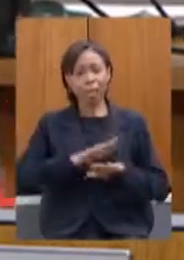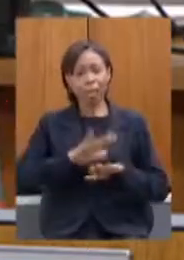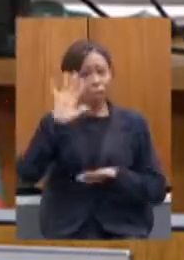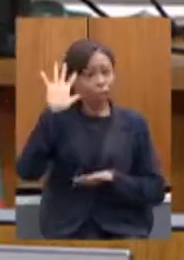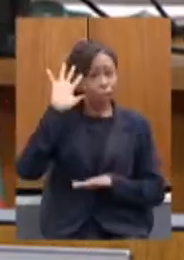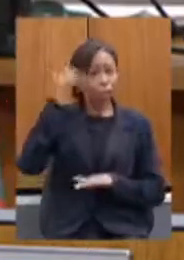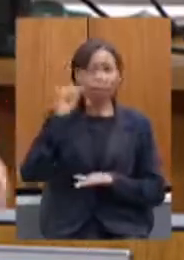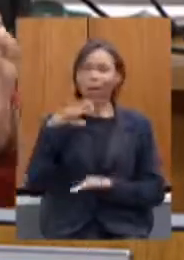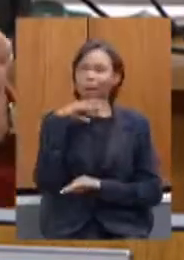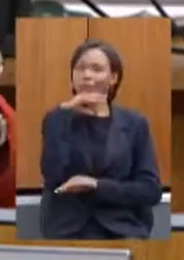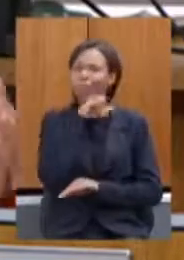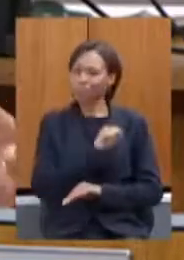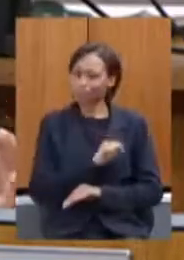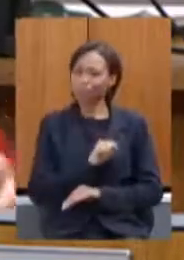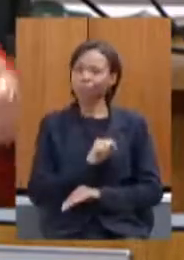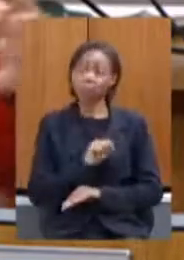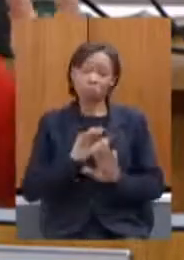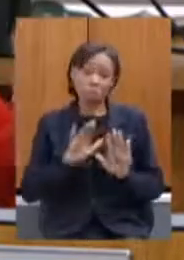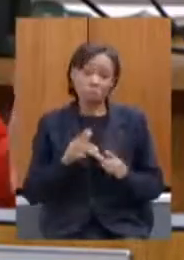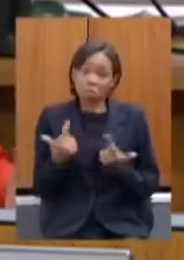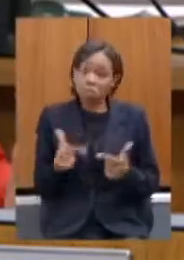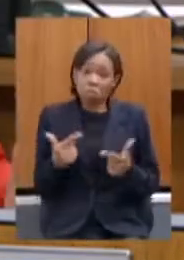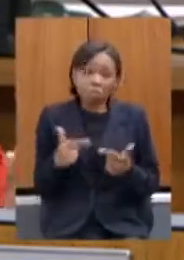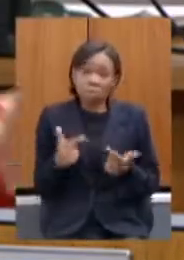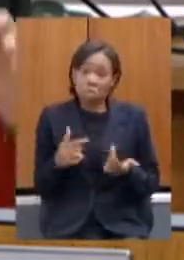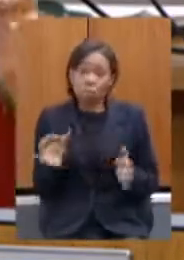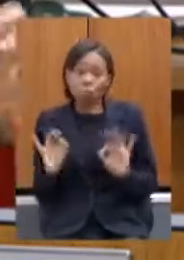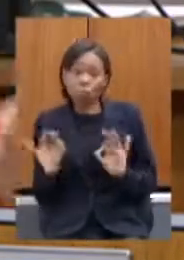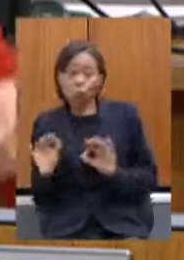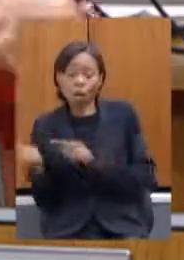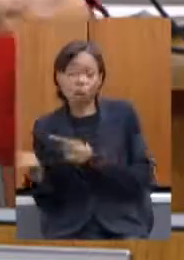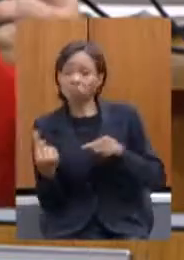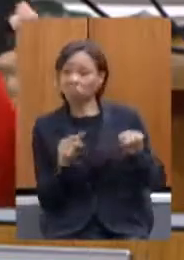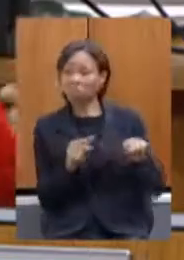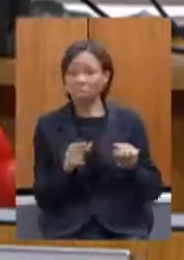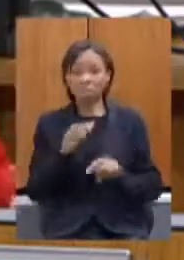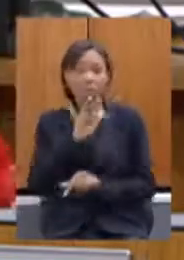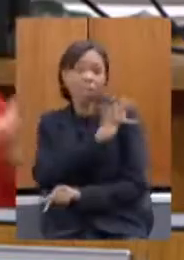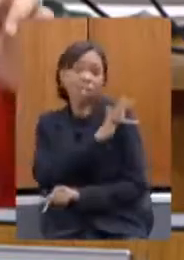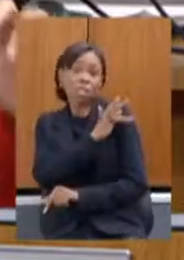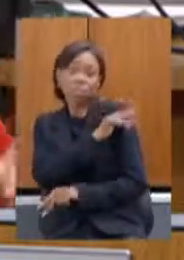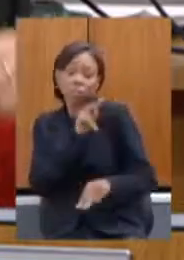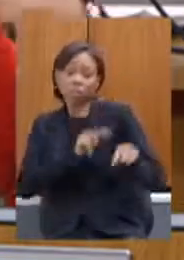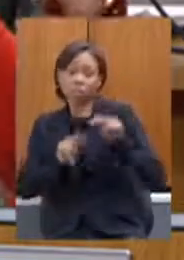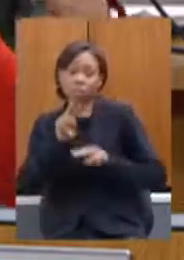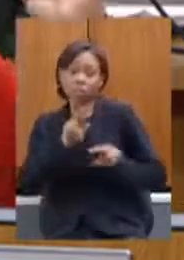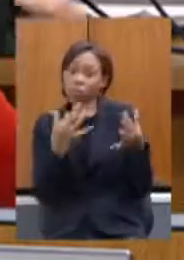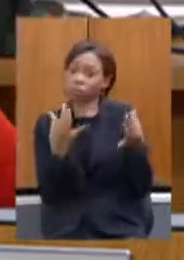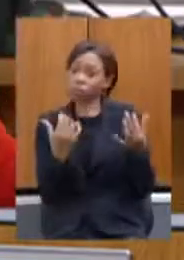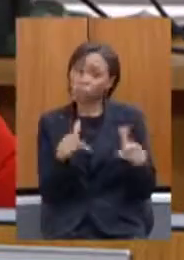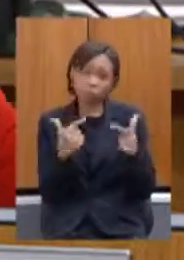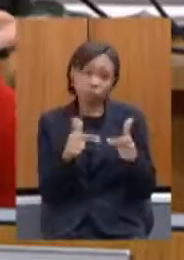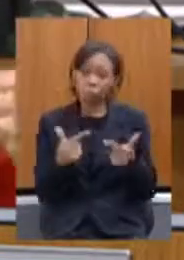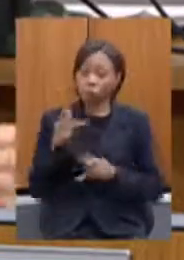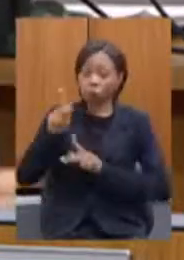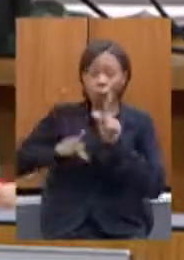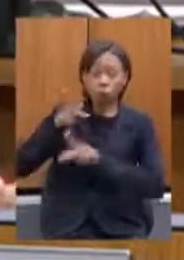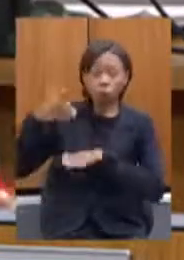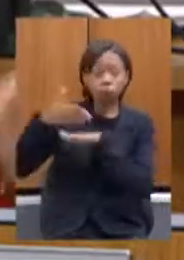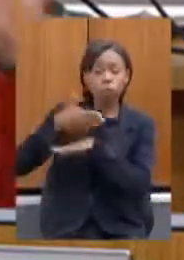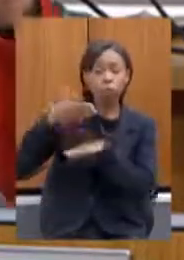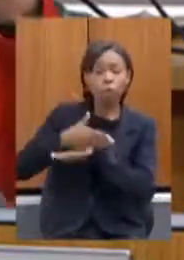mais rápido possível e como não tem contraditório como não tem fiscalização e nem participação popular nesse